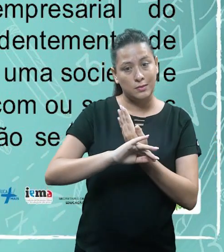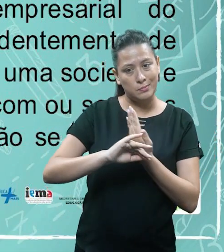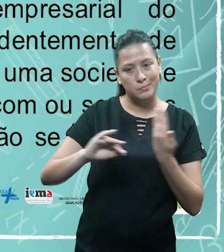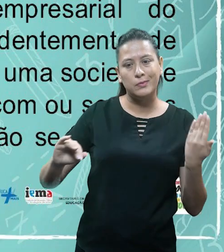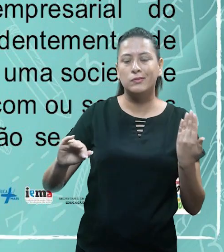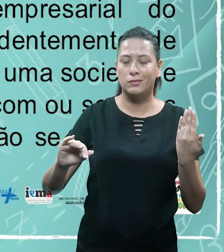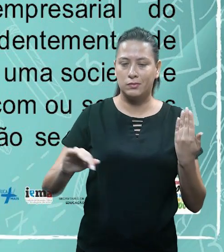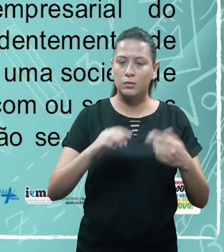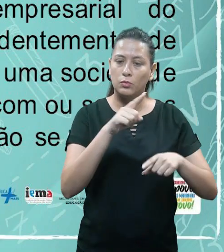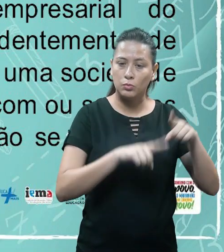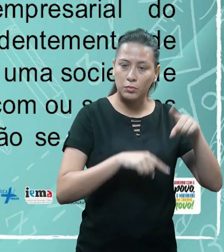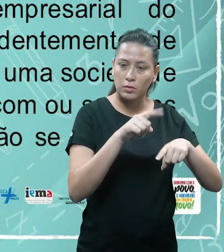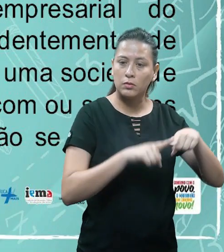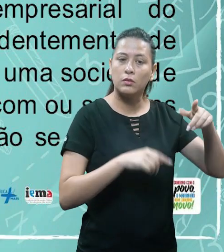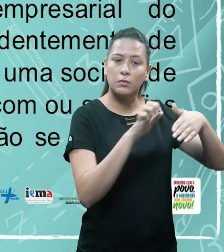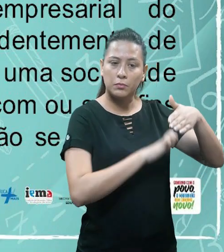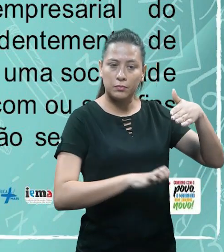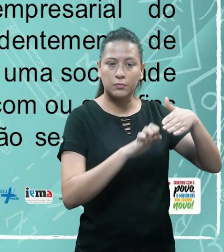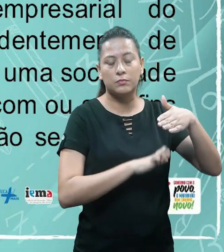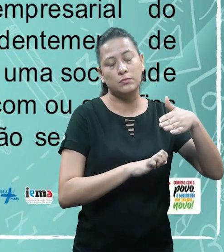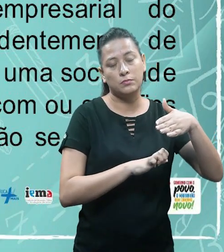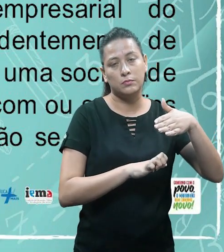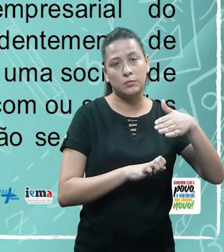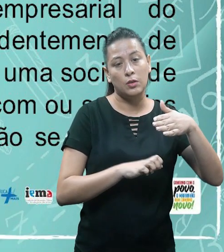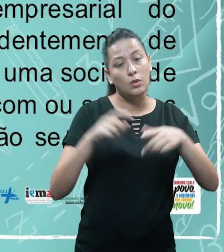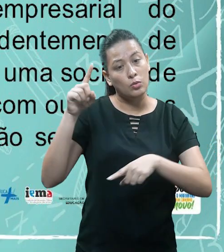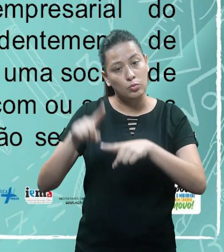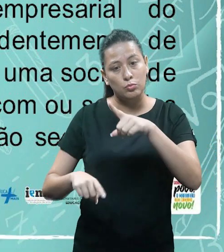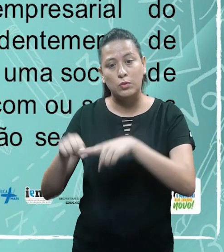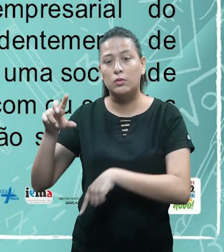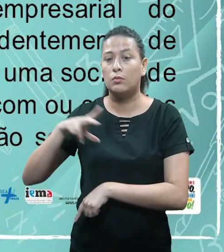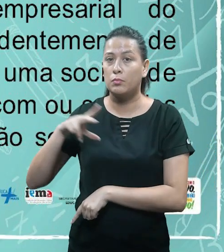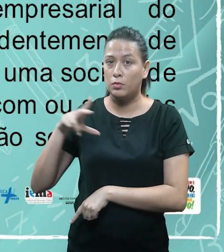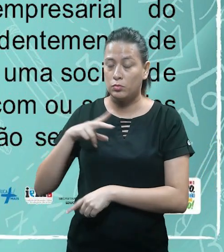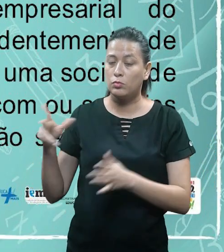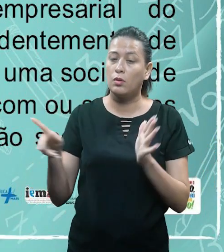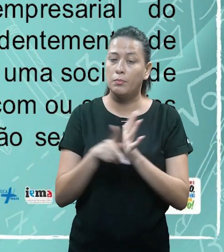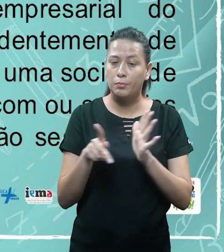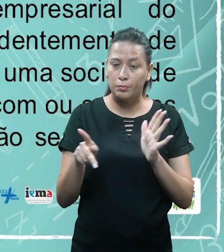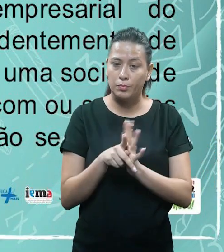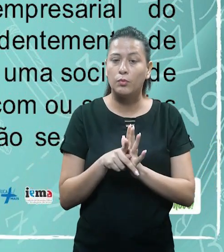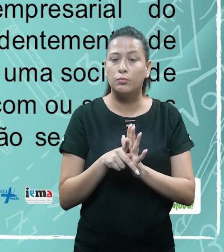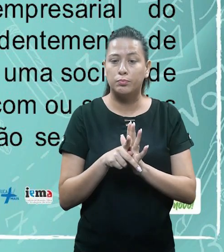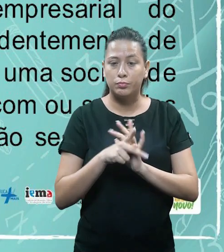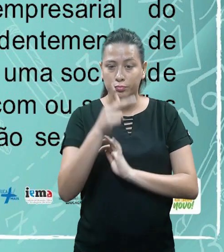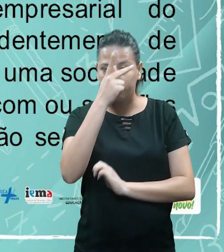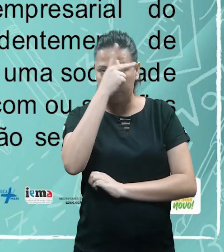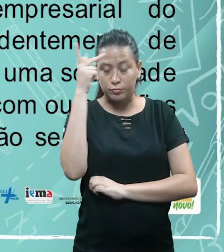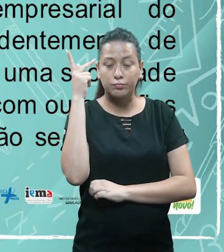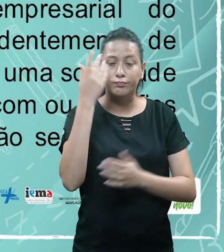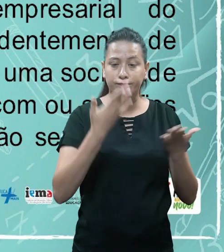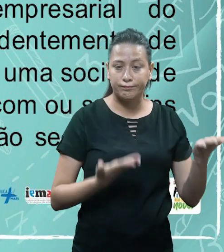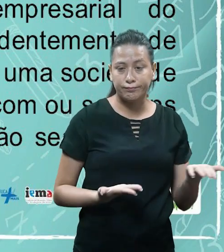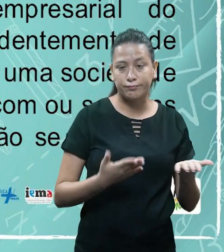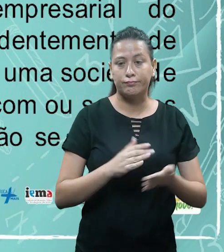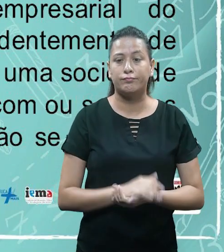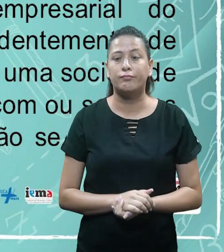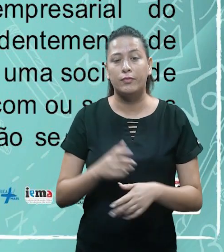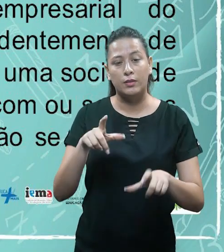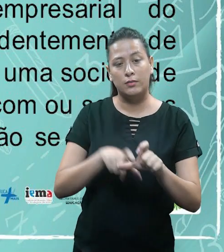do patrimônio empresarial do patrimônio particular dos seus sócios, independentemente de pertencer